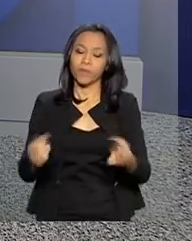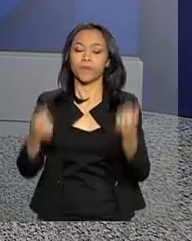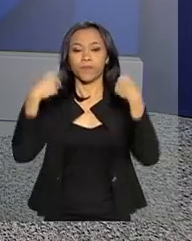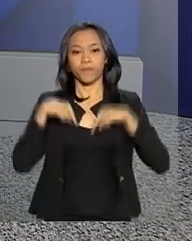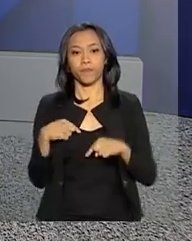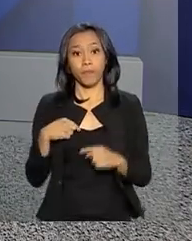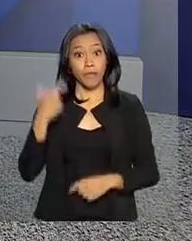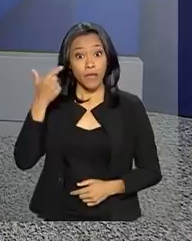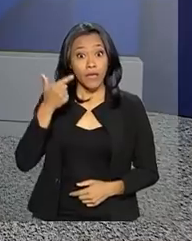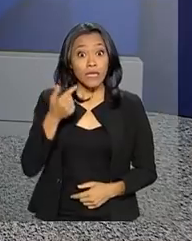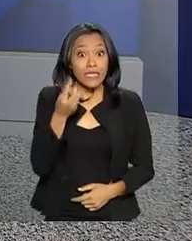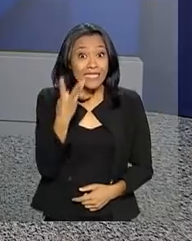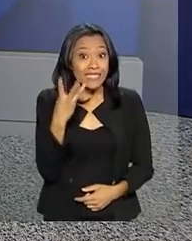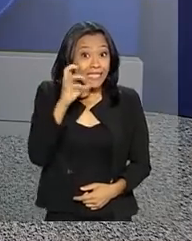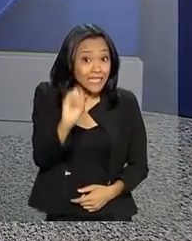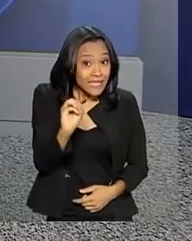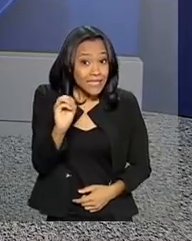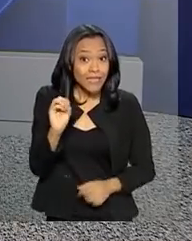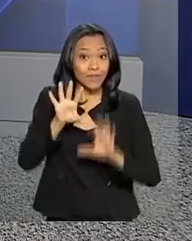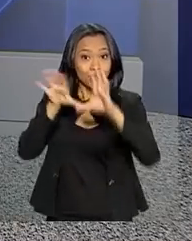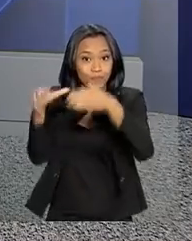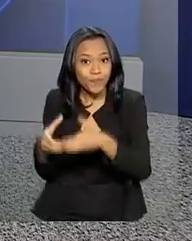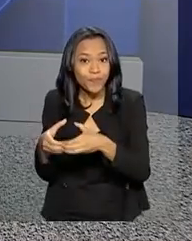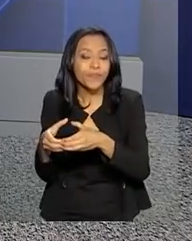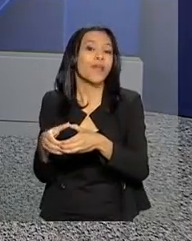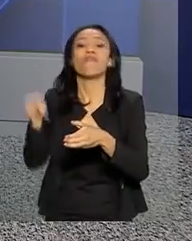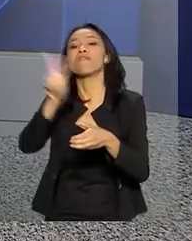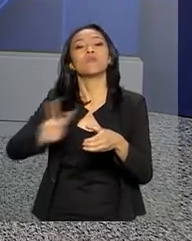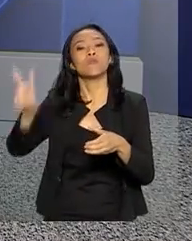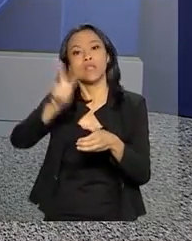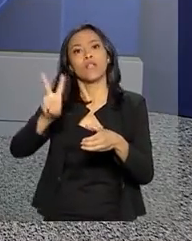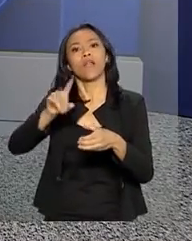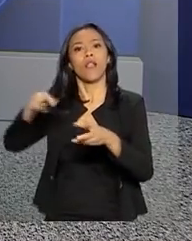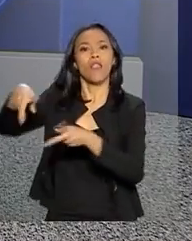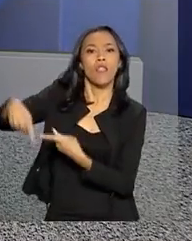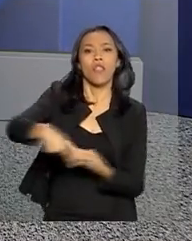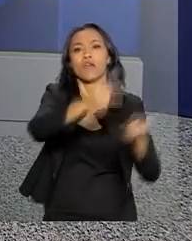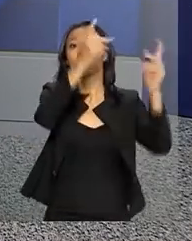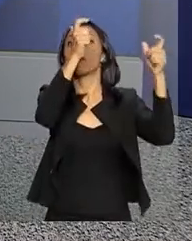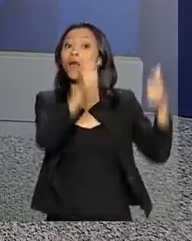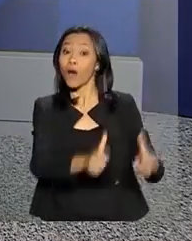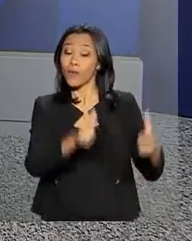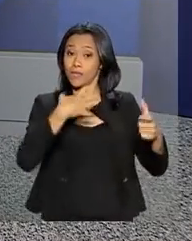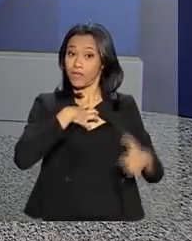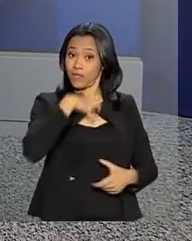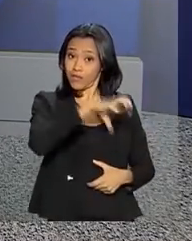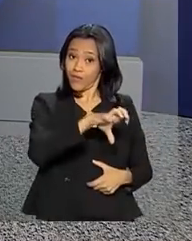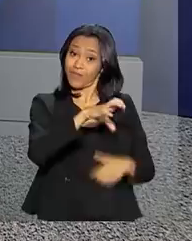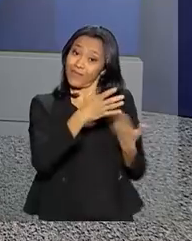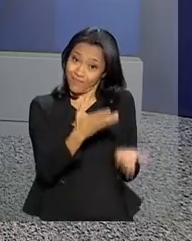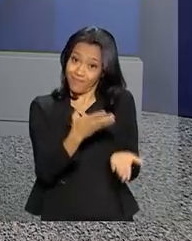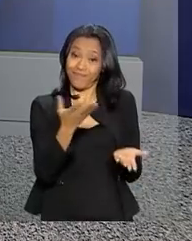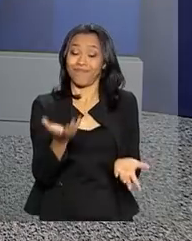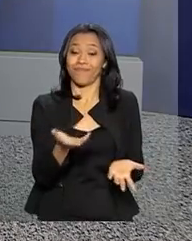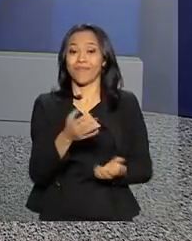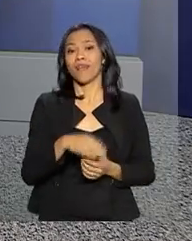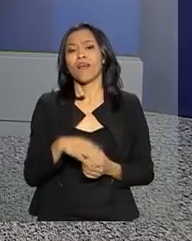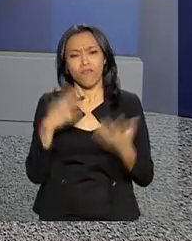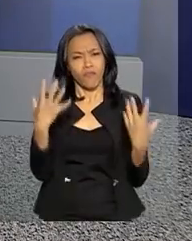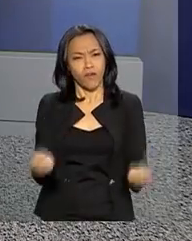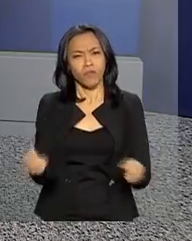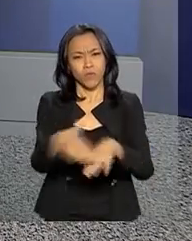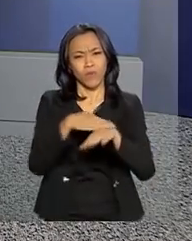Mais 30 venezuelanos estão sendo levados hoje de Boa Vista, Roraima, para Salvador, na Bahia. Nós vamos ao vivo